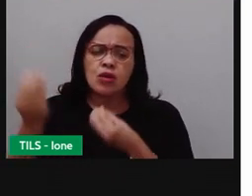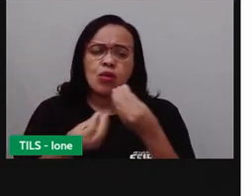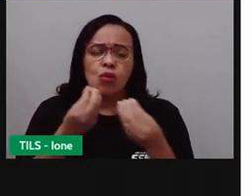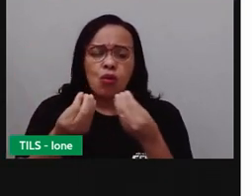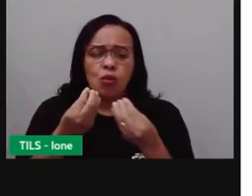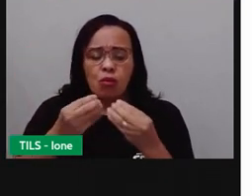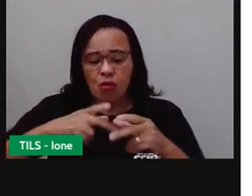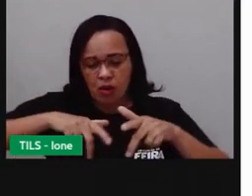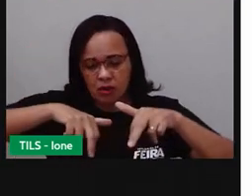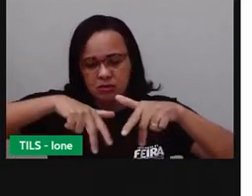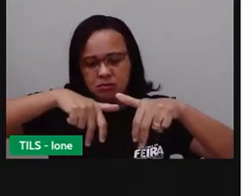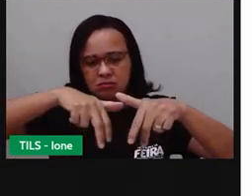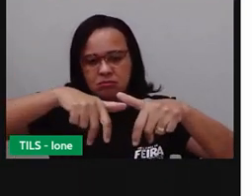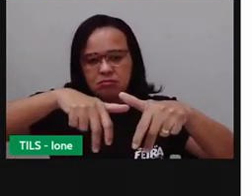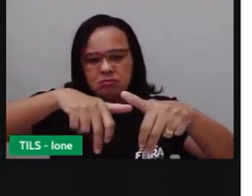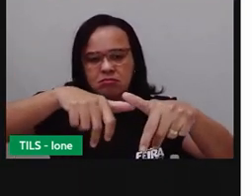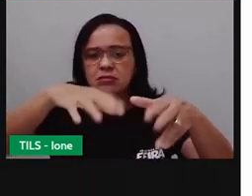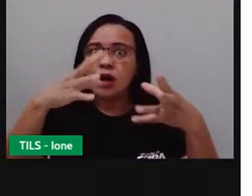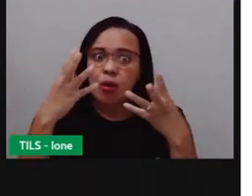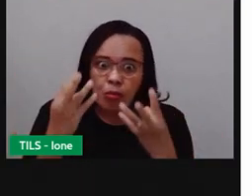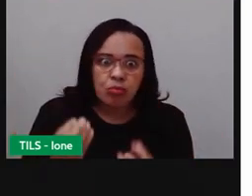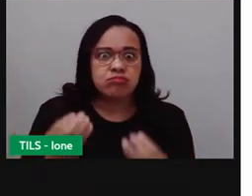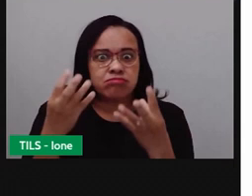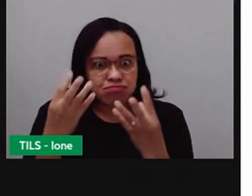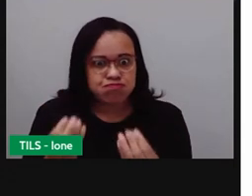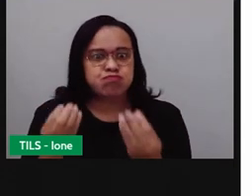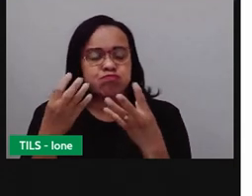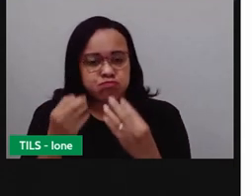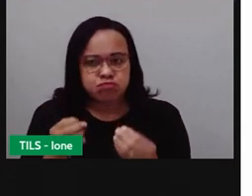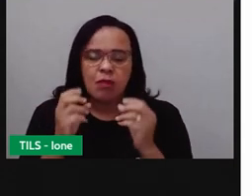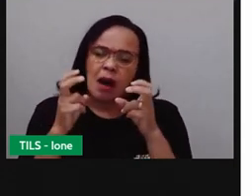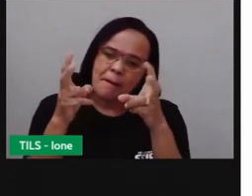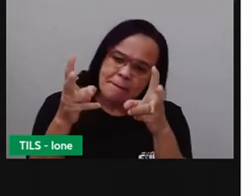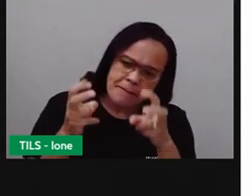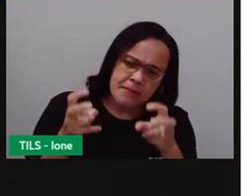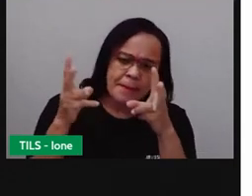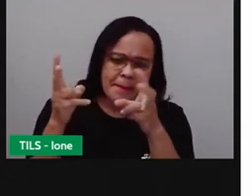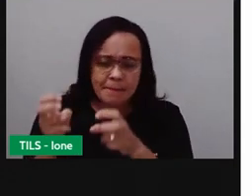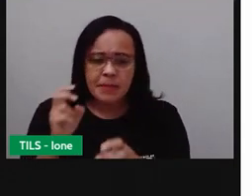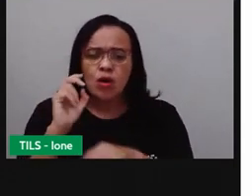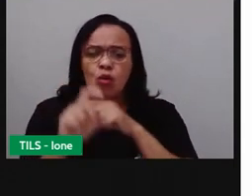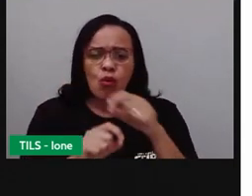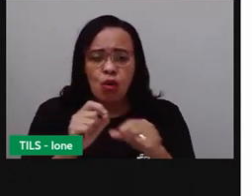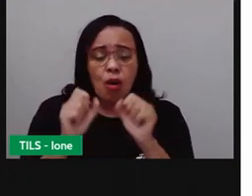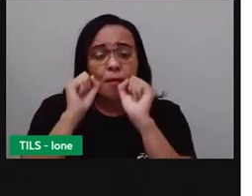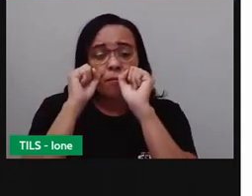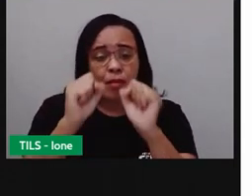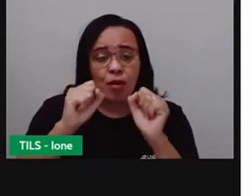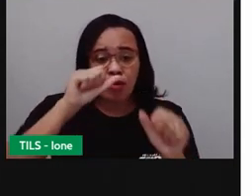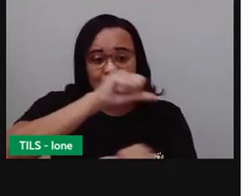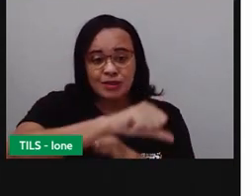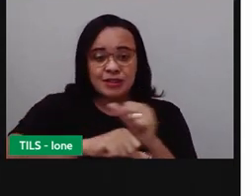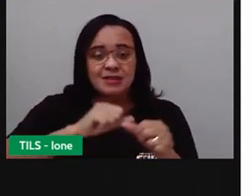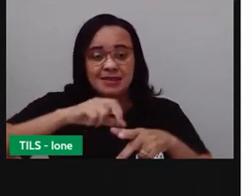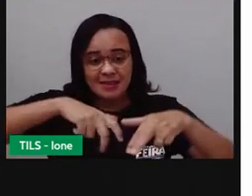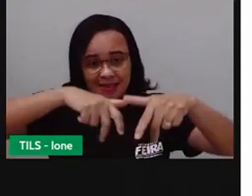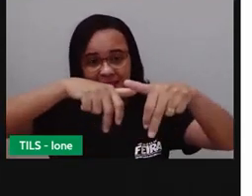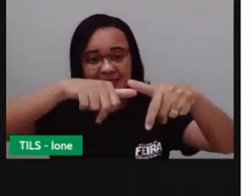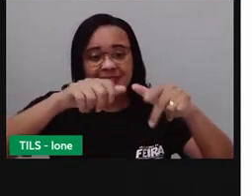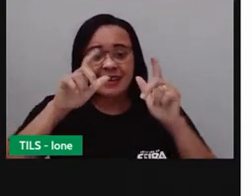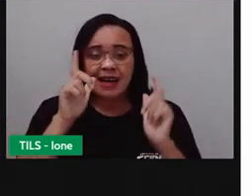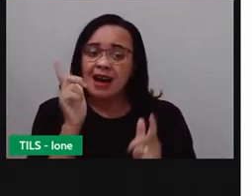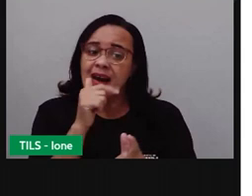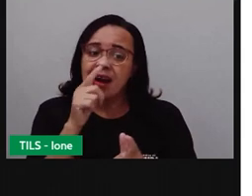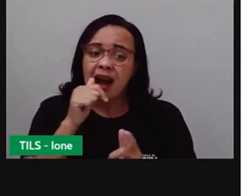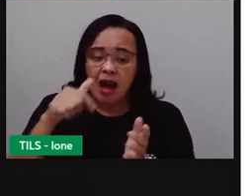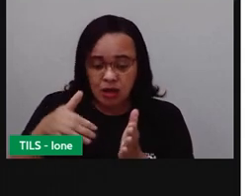calçados. Então, ele andava e aí ele percebe, né, isso, que ele pode se locomover no rio. E a gente, inclusive, falou sobre isso.